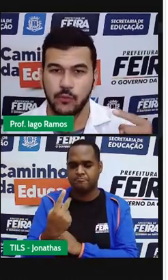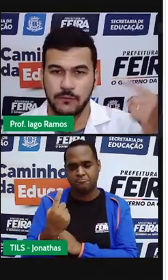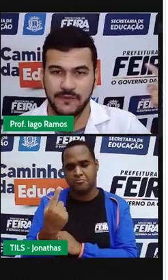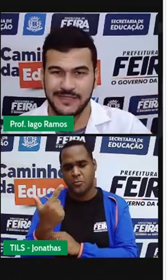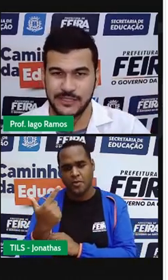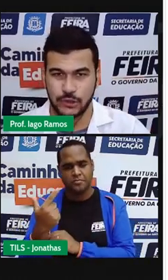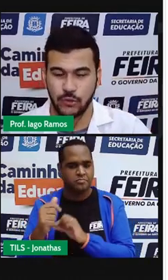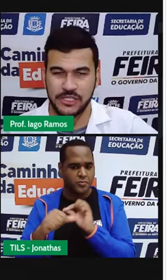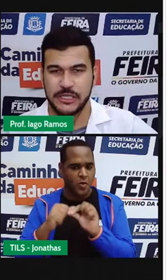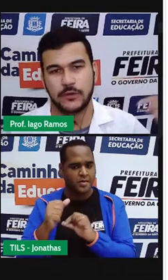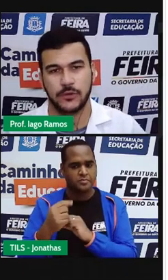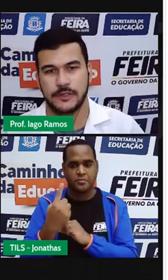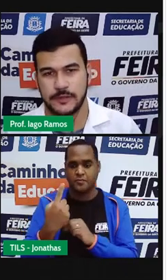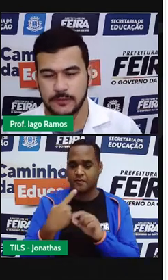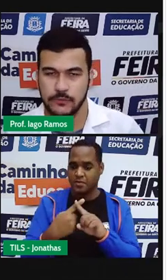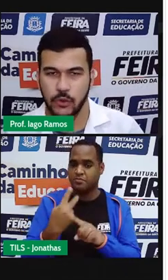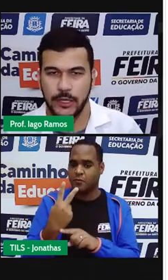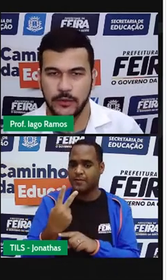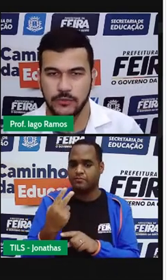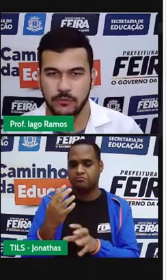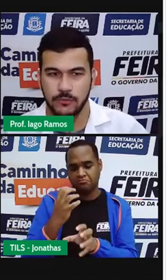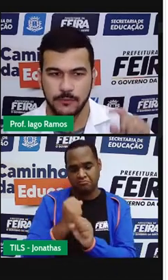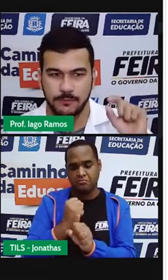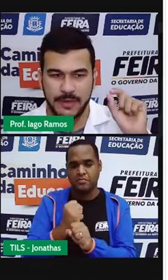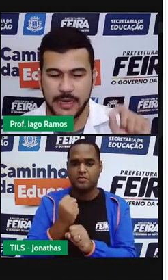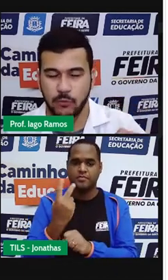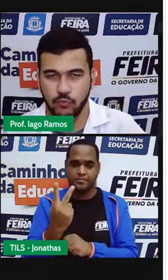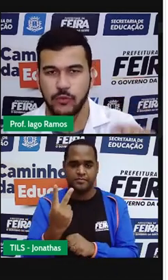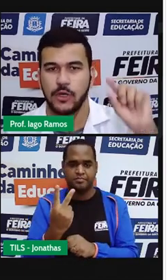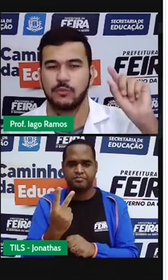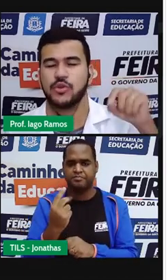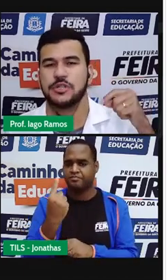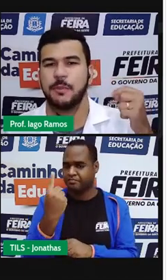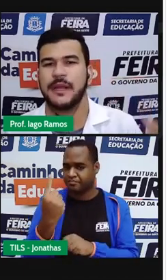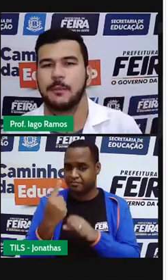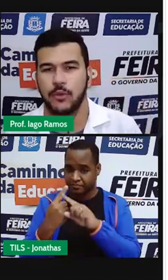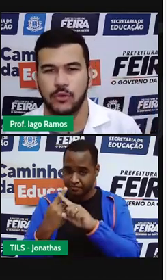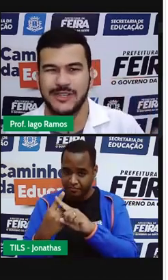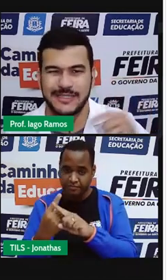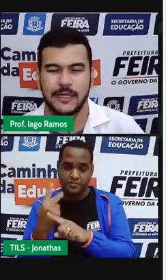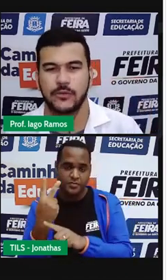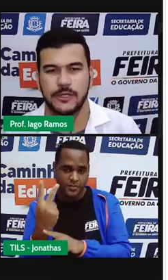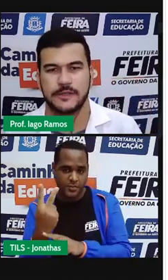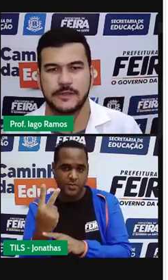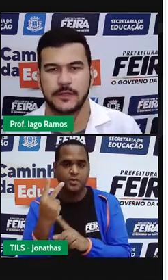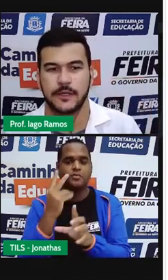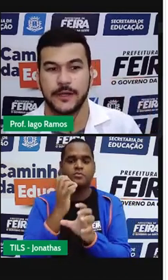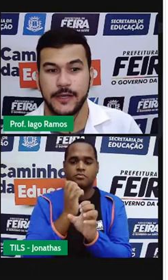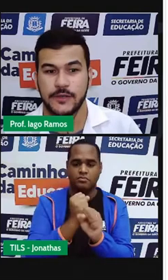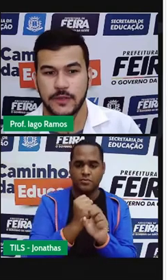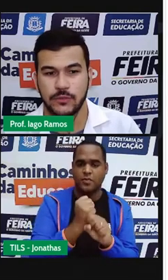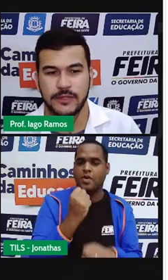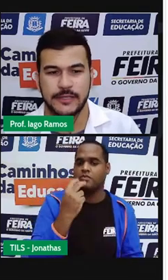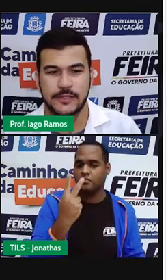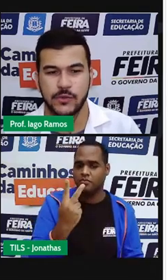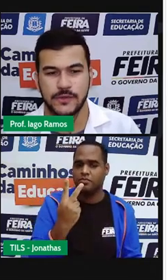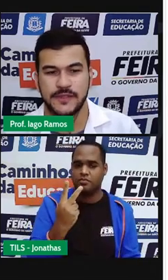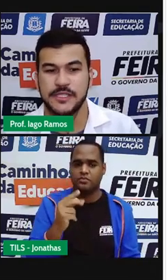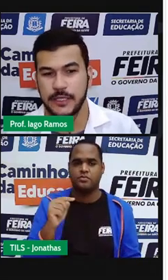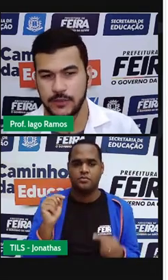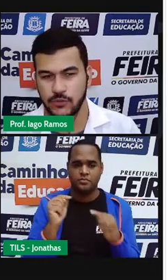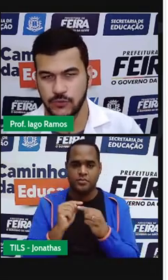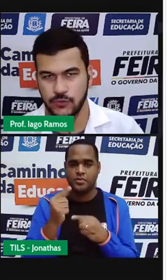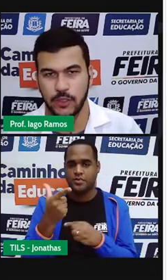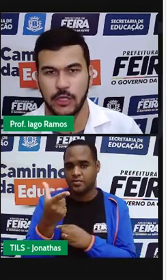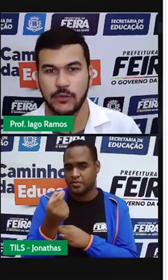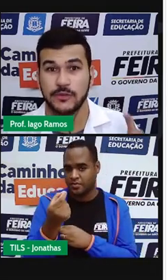um vezes dois dá dois. correto? Pega um, multiplica por dois e dá dois. Isso acontece com os